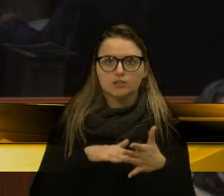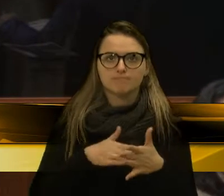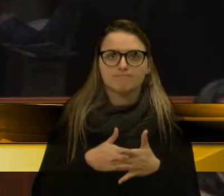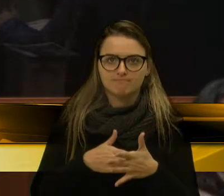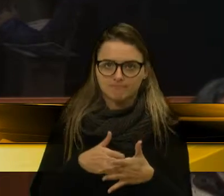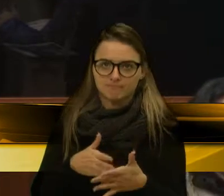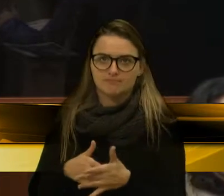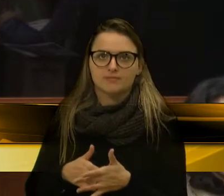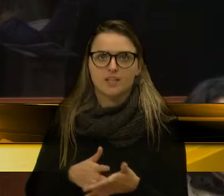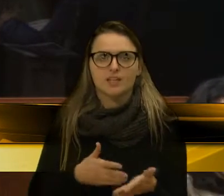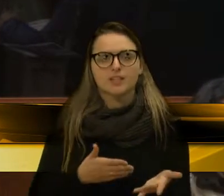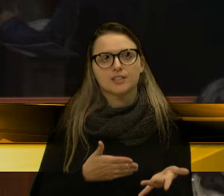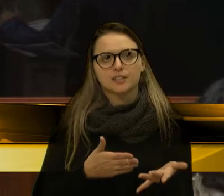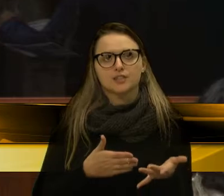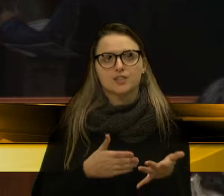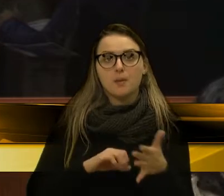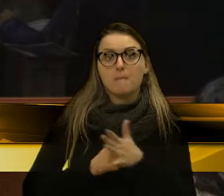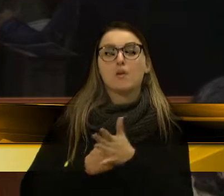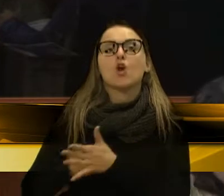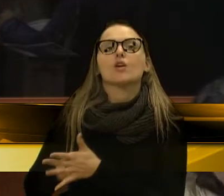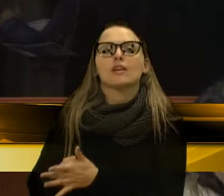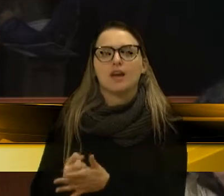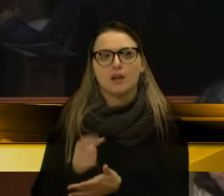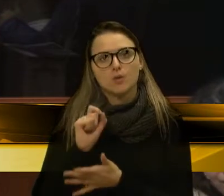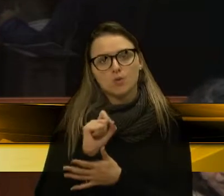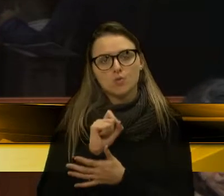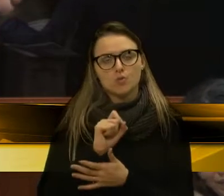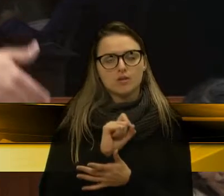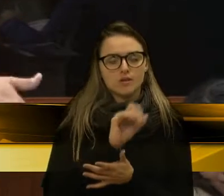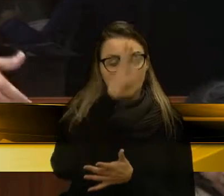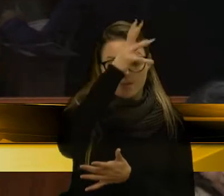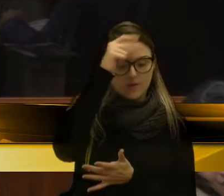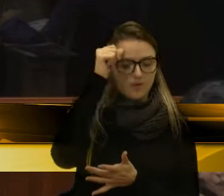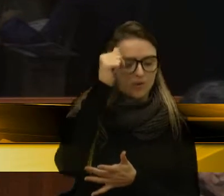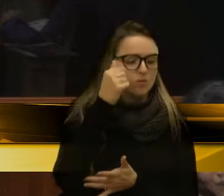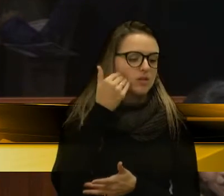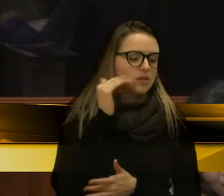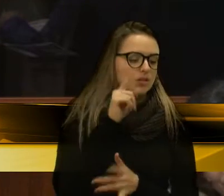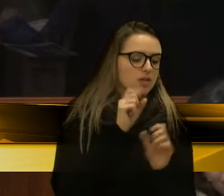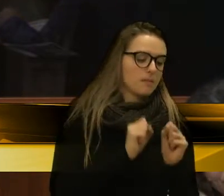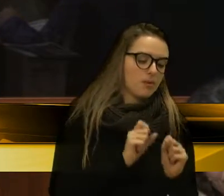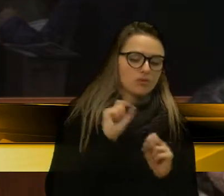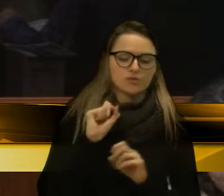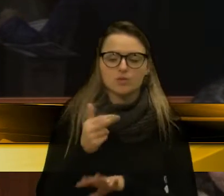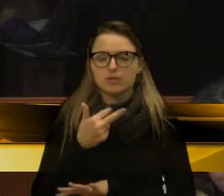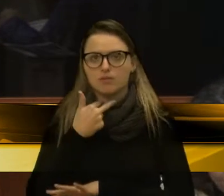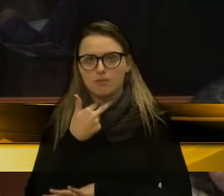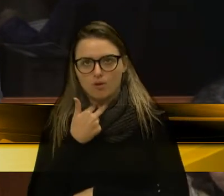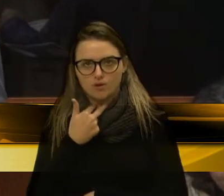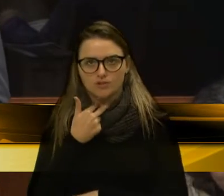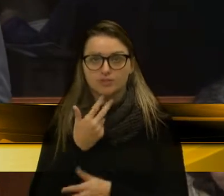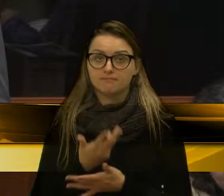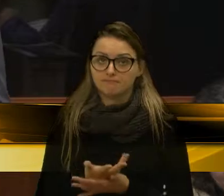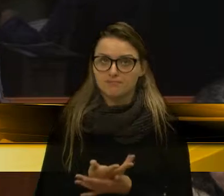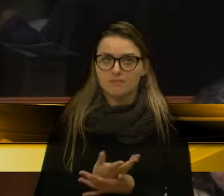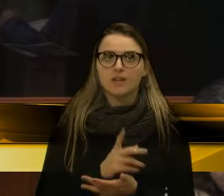e querer selecionar o que o Executivo entende que pode se manifestar ou não. Então, é uma forma de